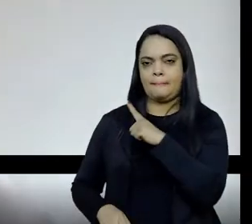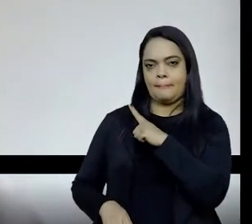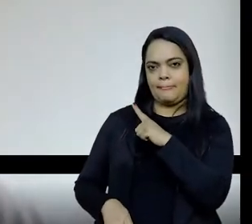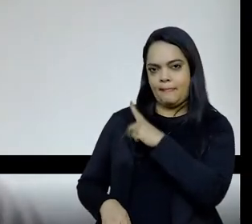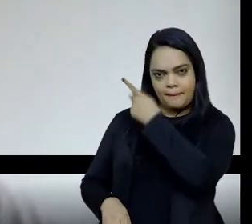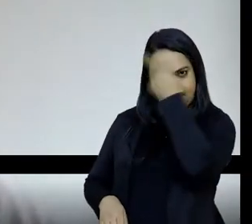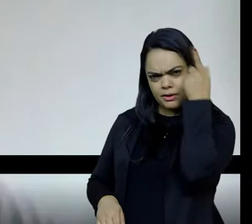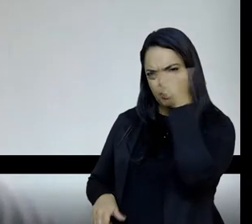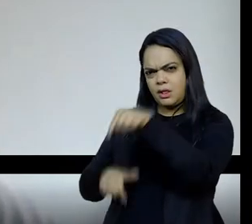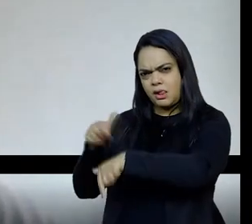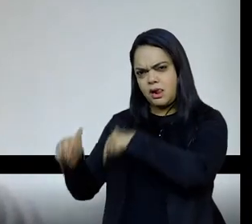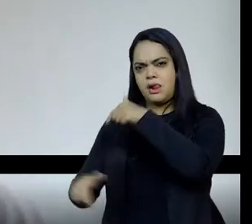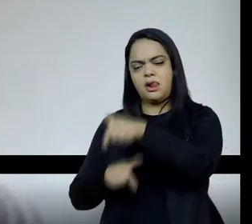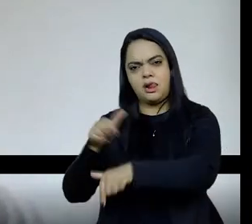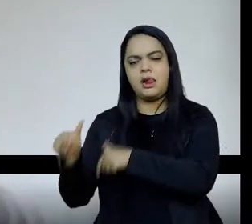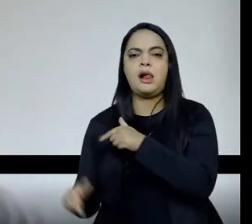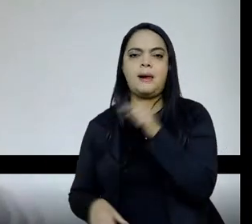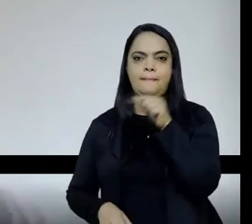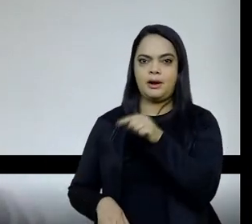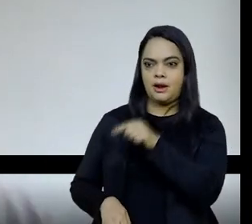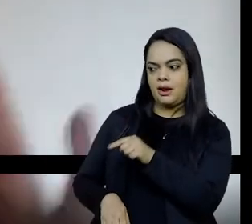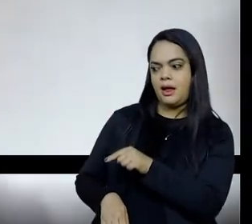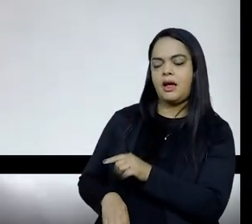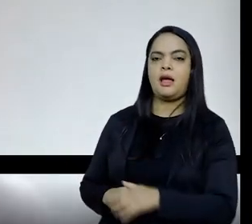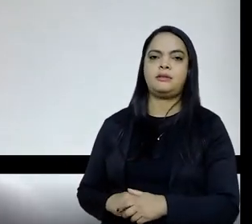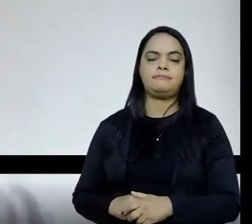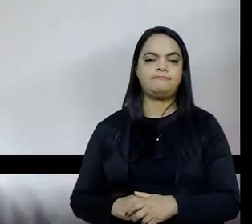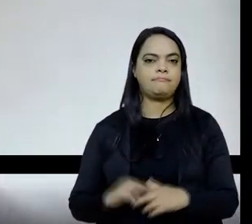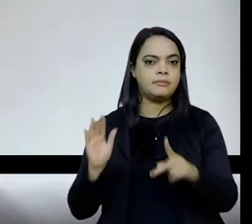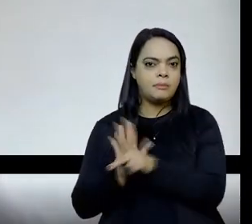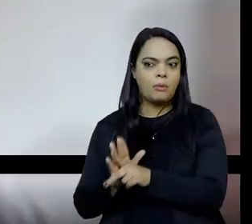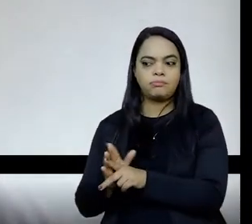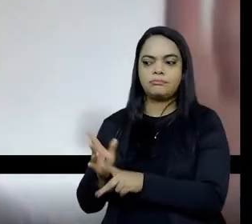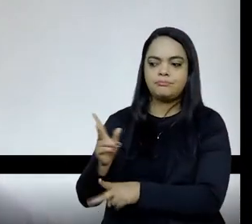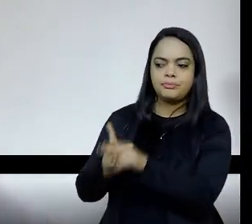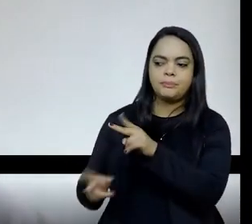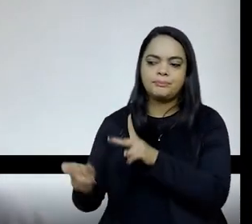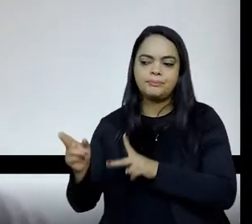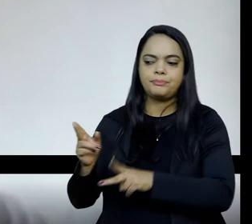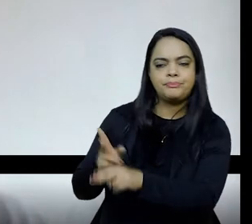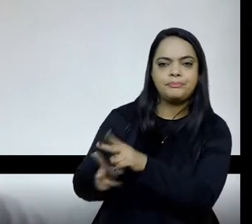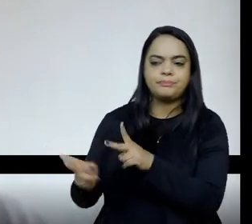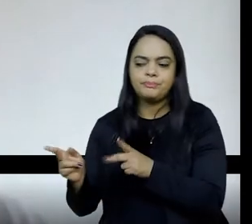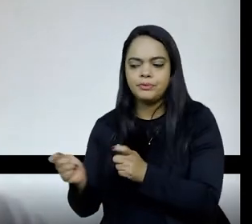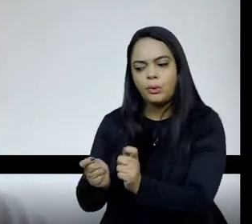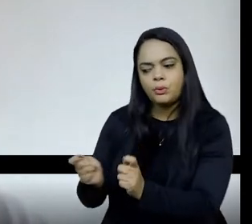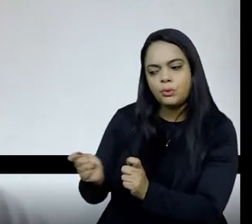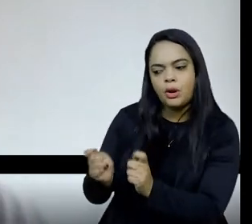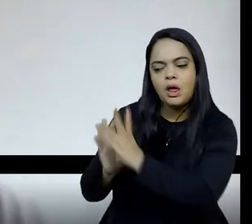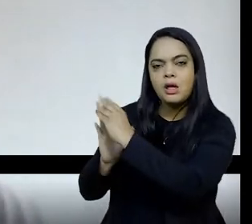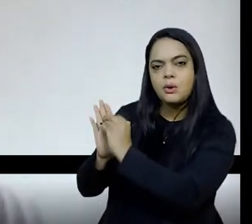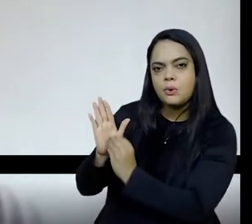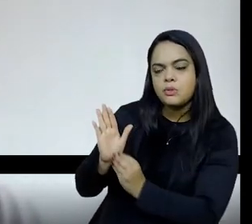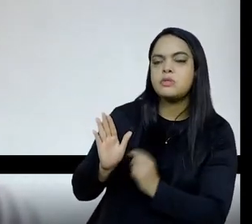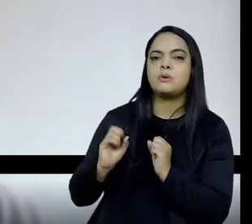aliados, eles se auto-editorarem, digamos assim, fantástico, né? Eles vão controlar o conteúdo, a gente vai